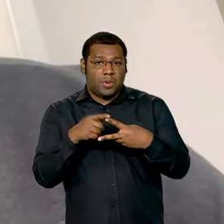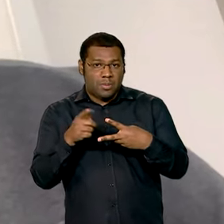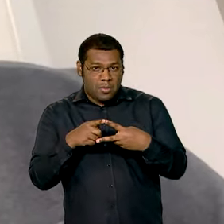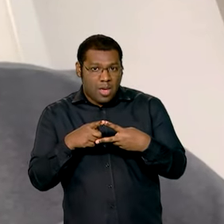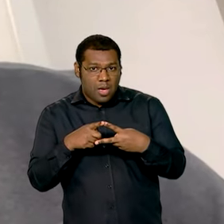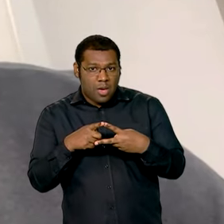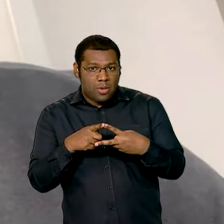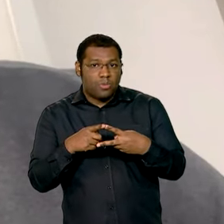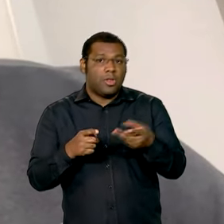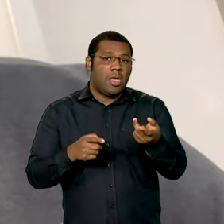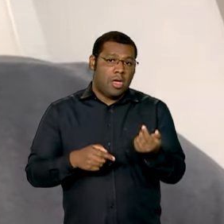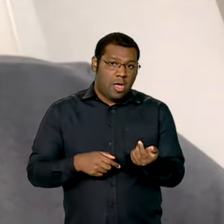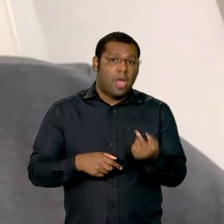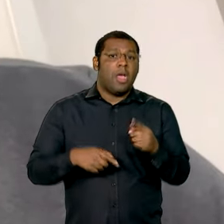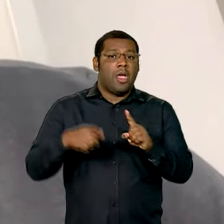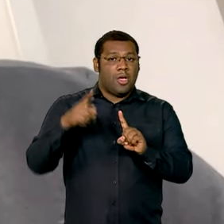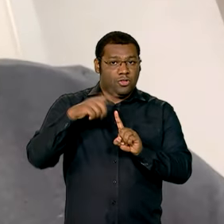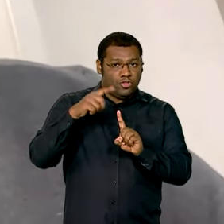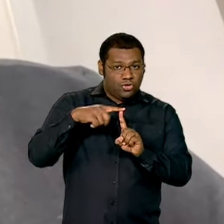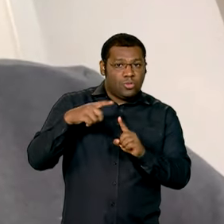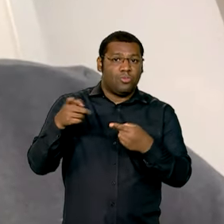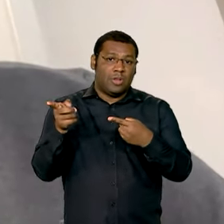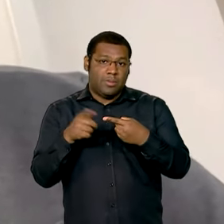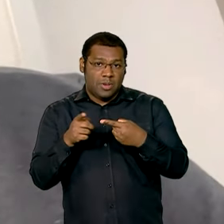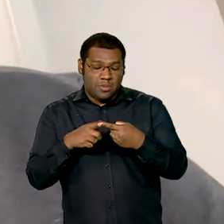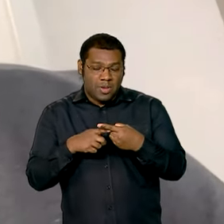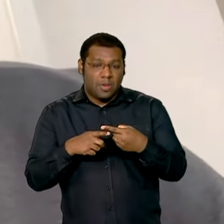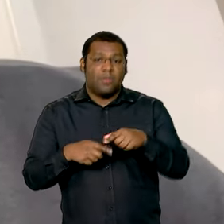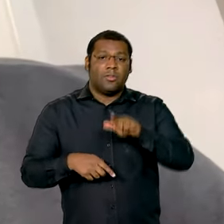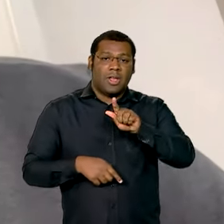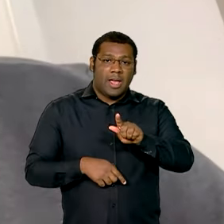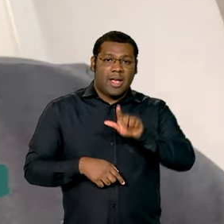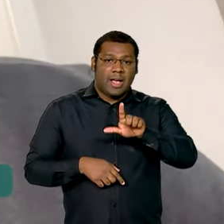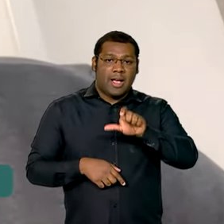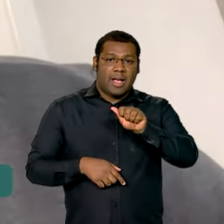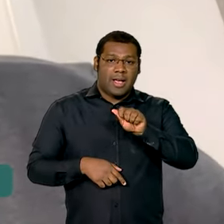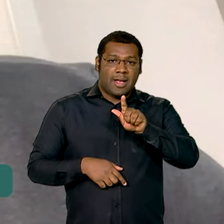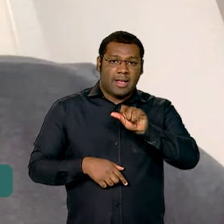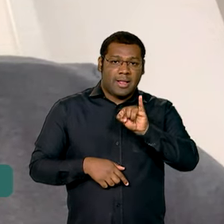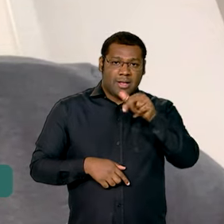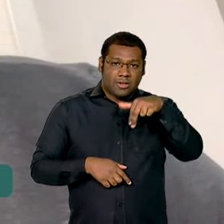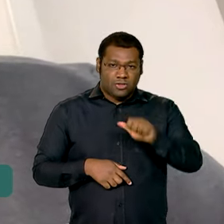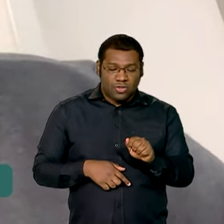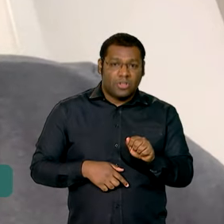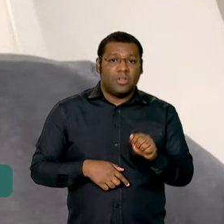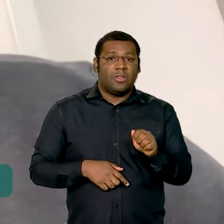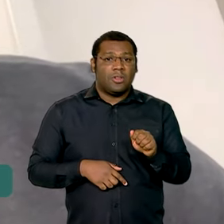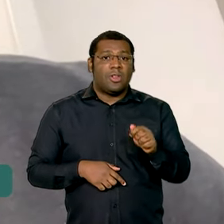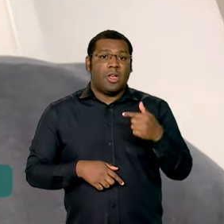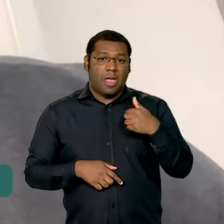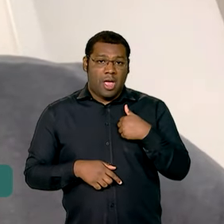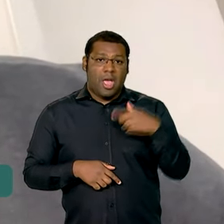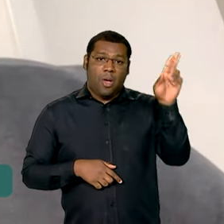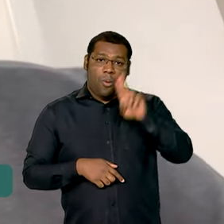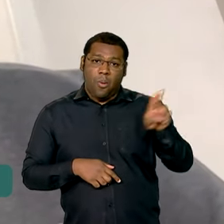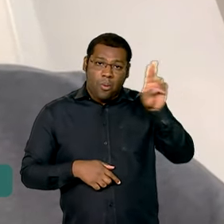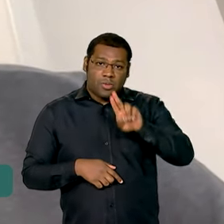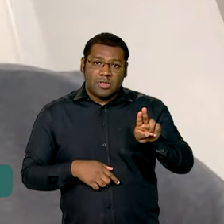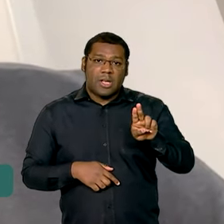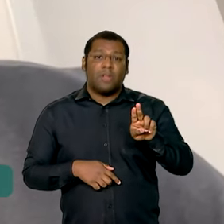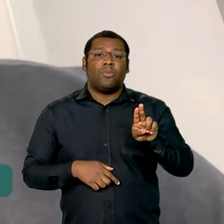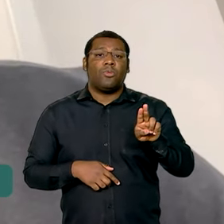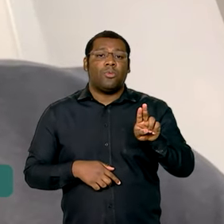prolongada, também conhecida como glargina. Essa insulina eu aplico, normalmente, 22 unidades por dia.